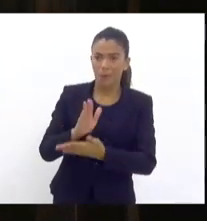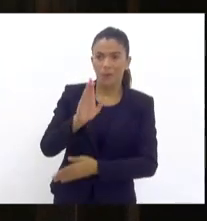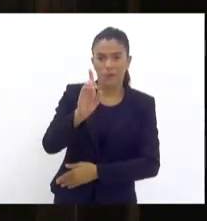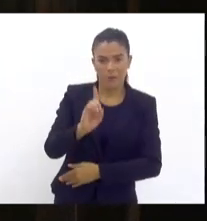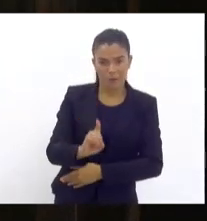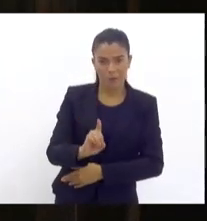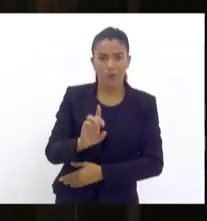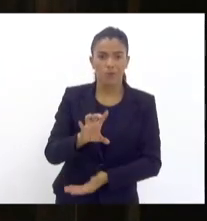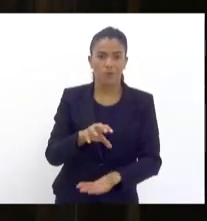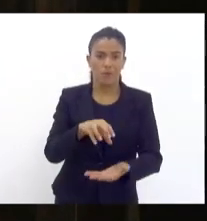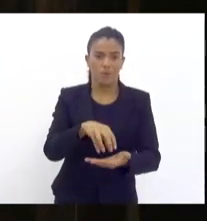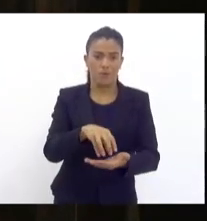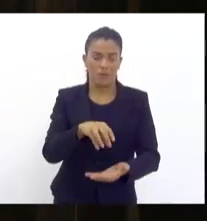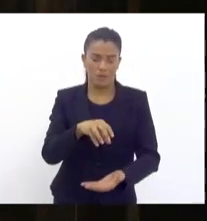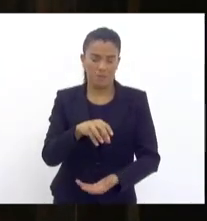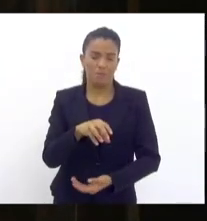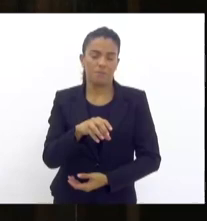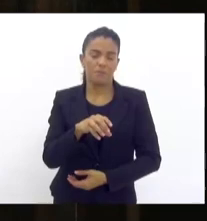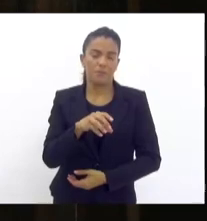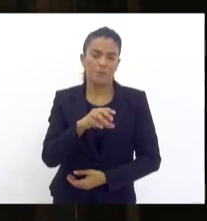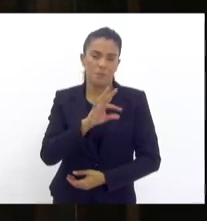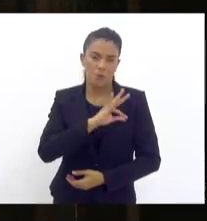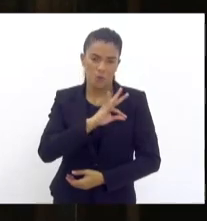Departamento de Polícia da capital.